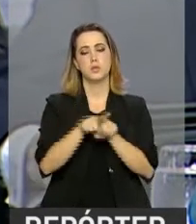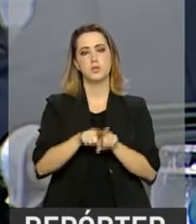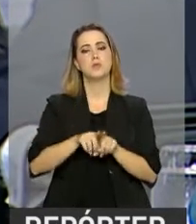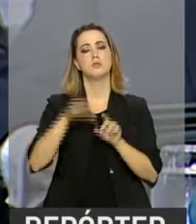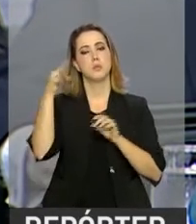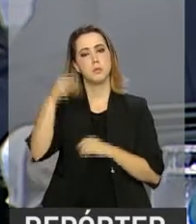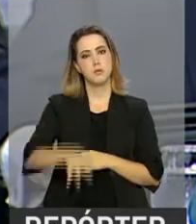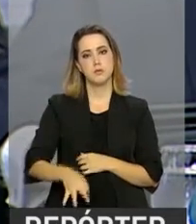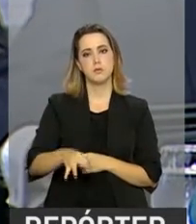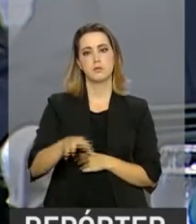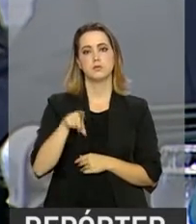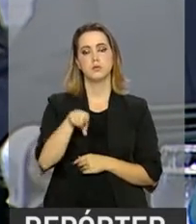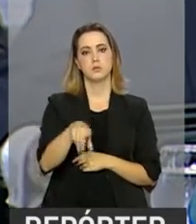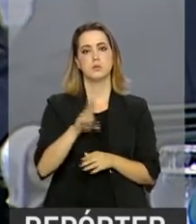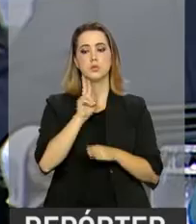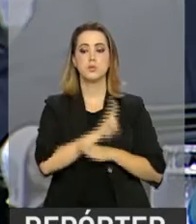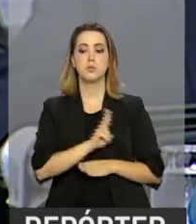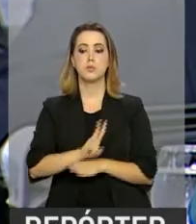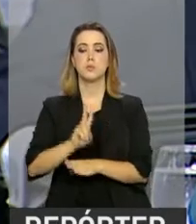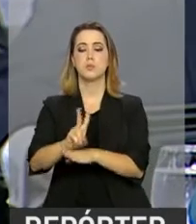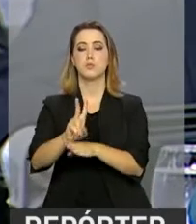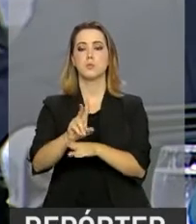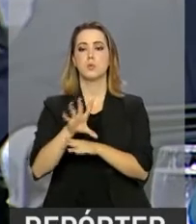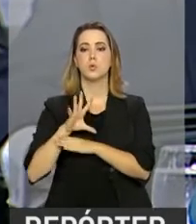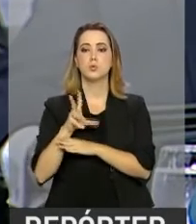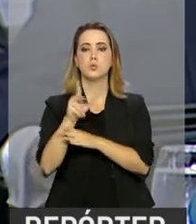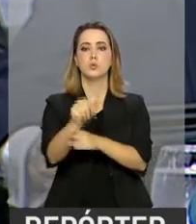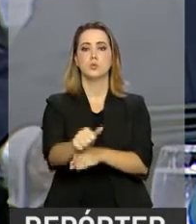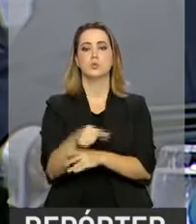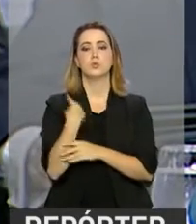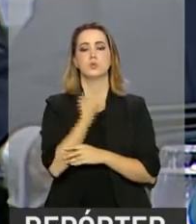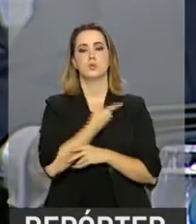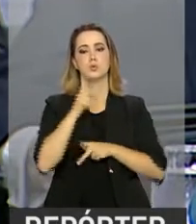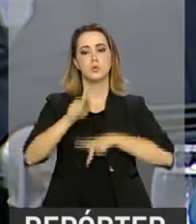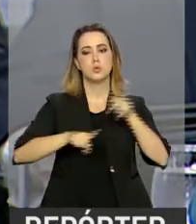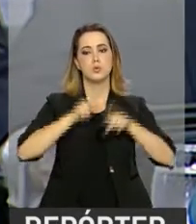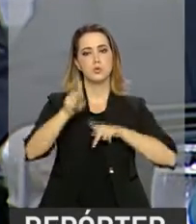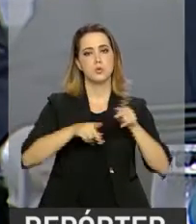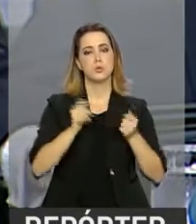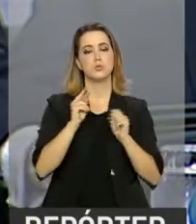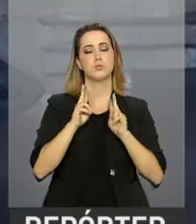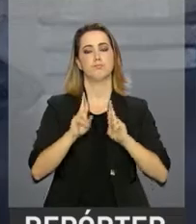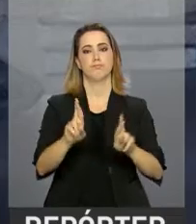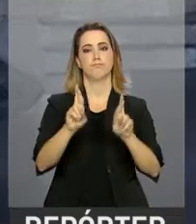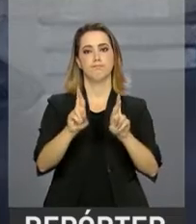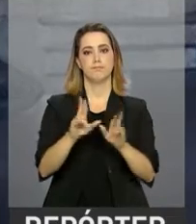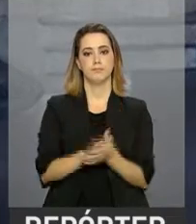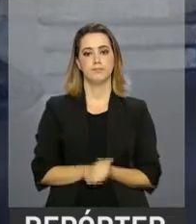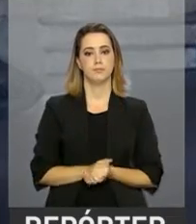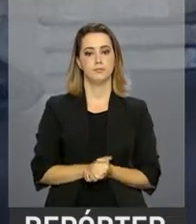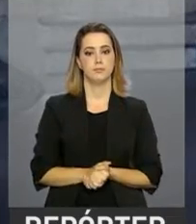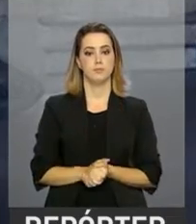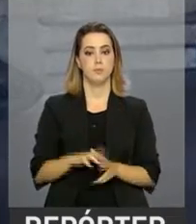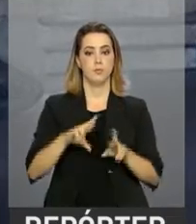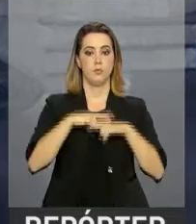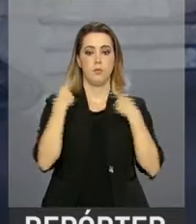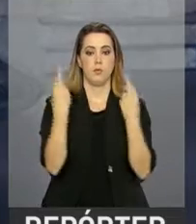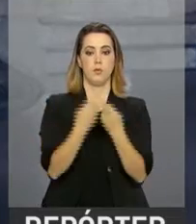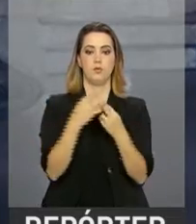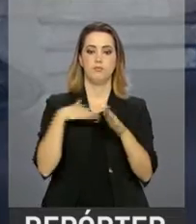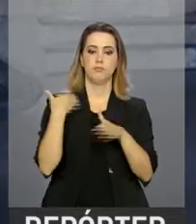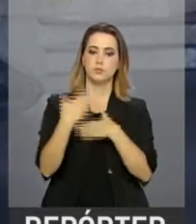competência esta proteção que todos os nossos povos esperam. A reunião